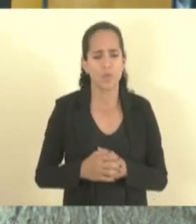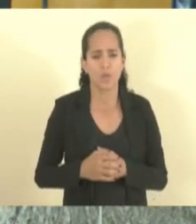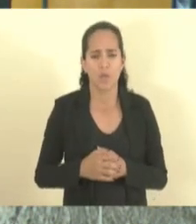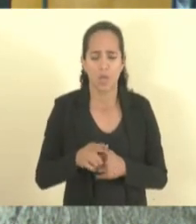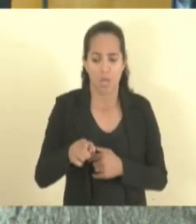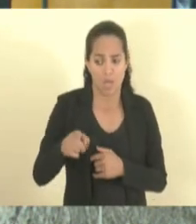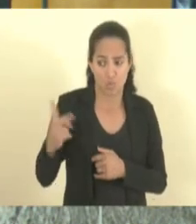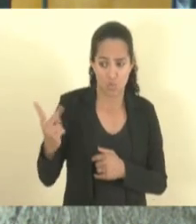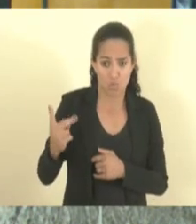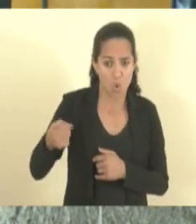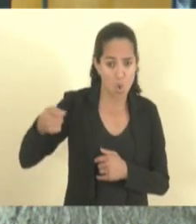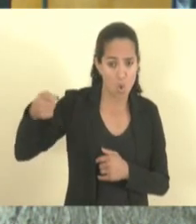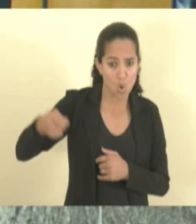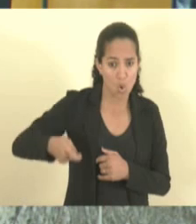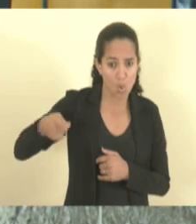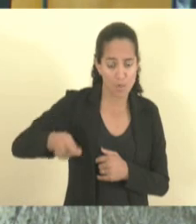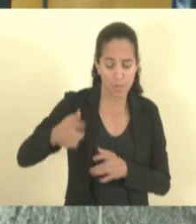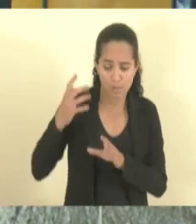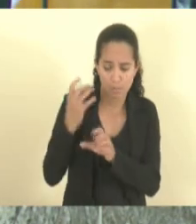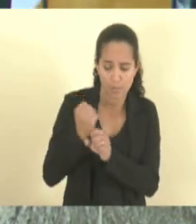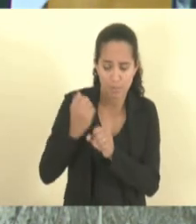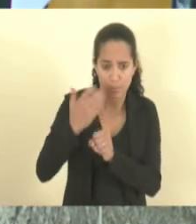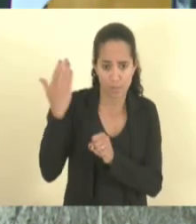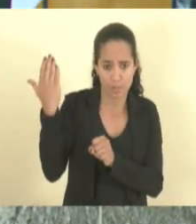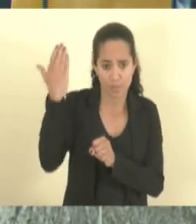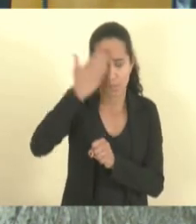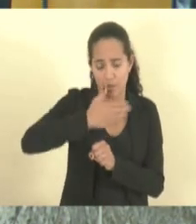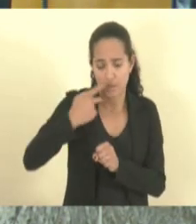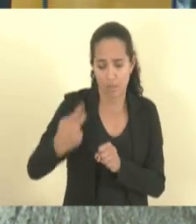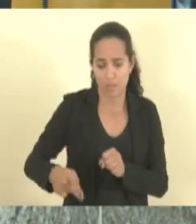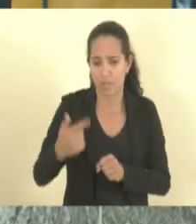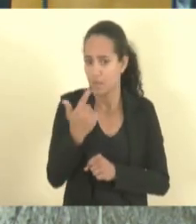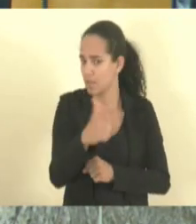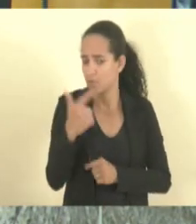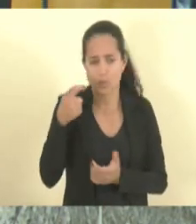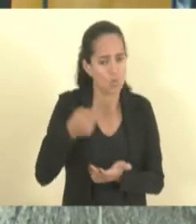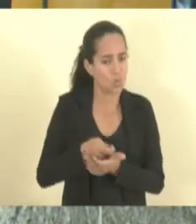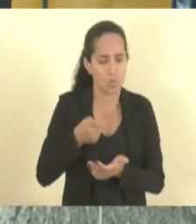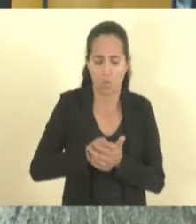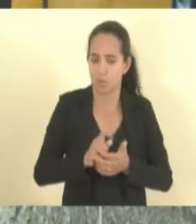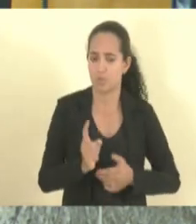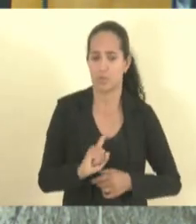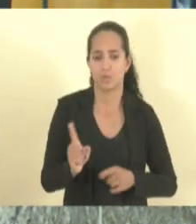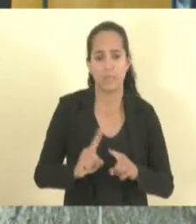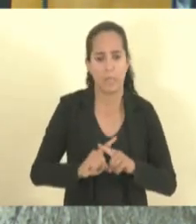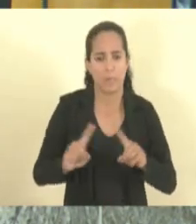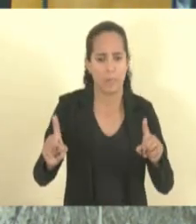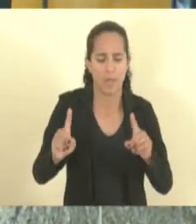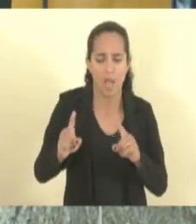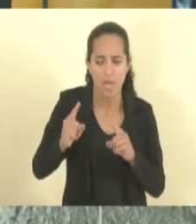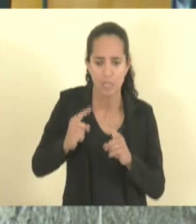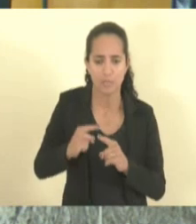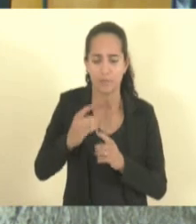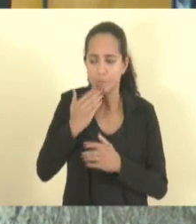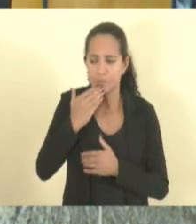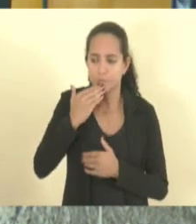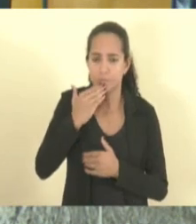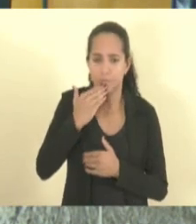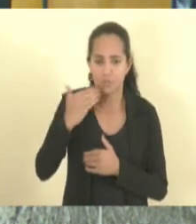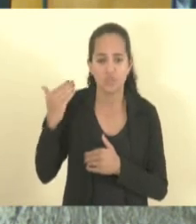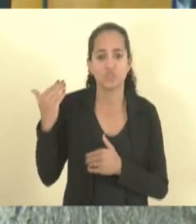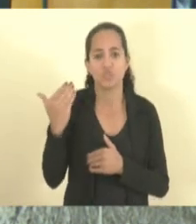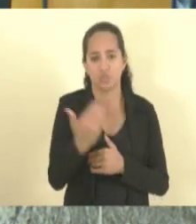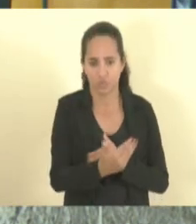nenhuma obrigação de fazer essa prestação de contas aqui na Assembleia Legislativa do Estado do Espírito Santo, mas de maneira espontânea solicitaram